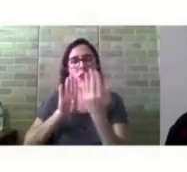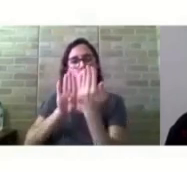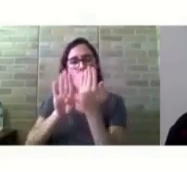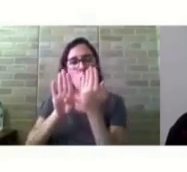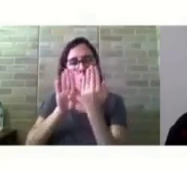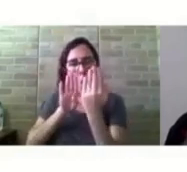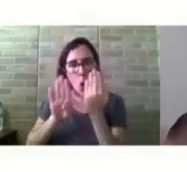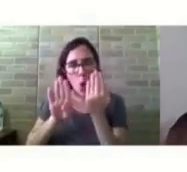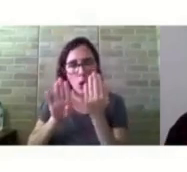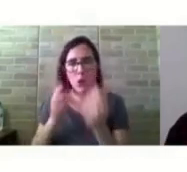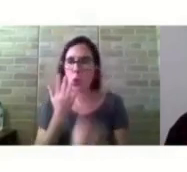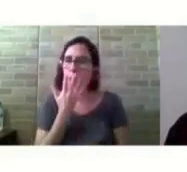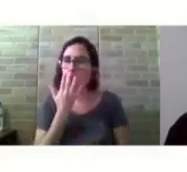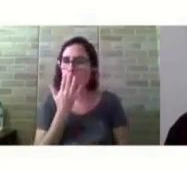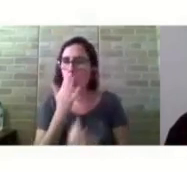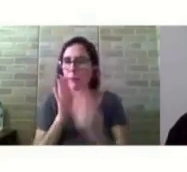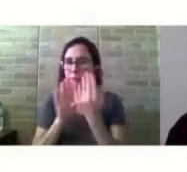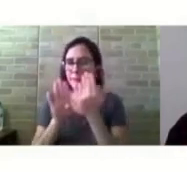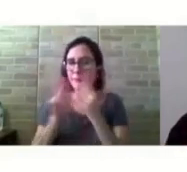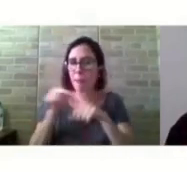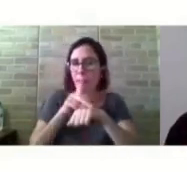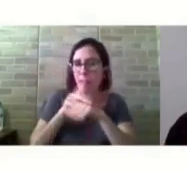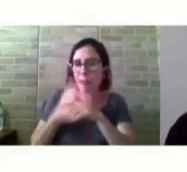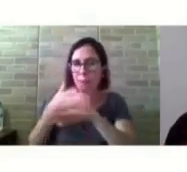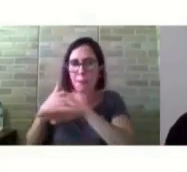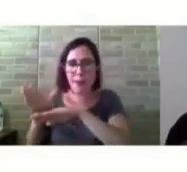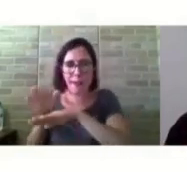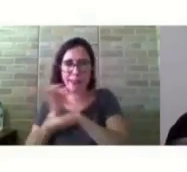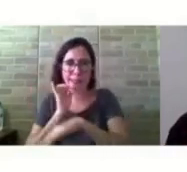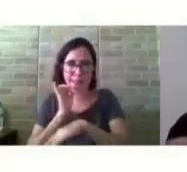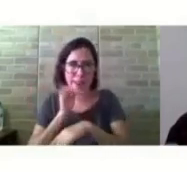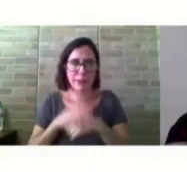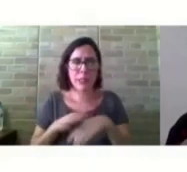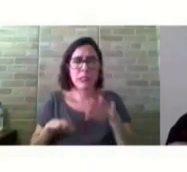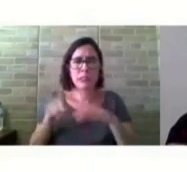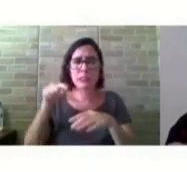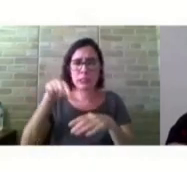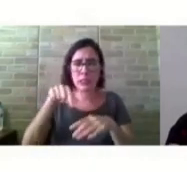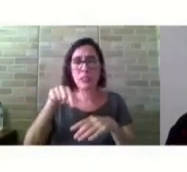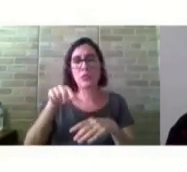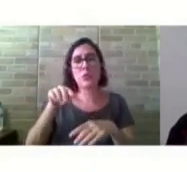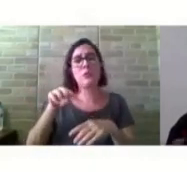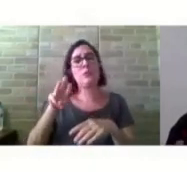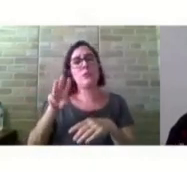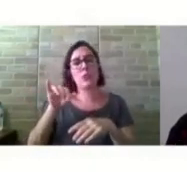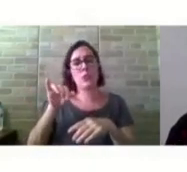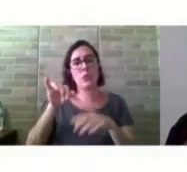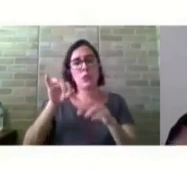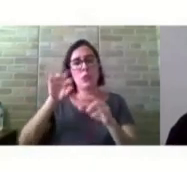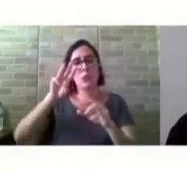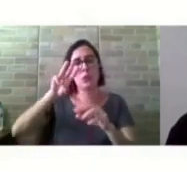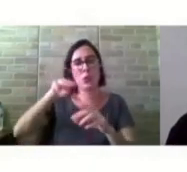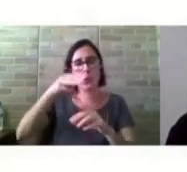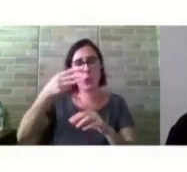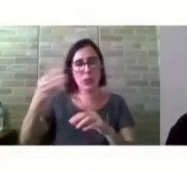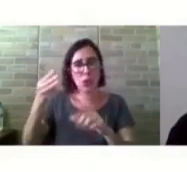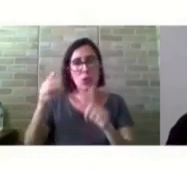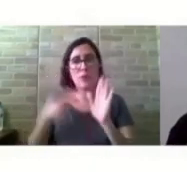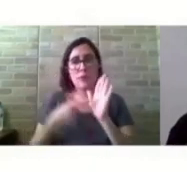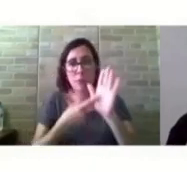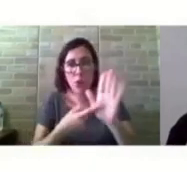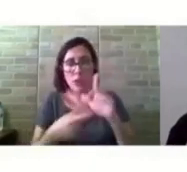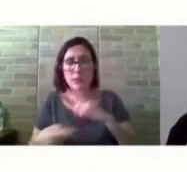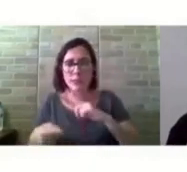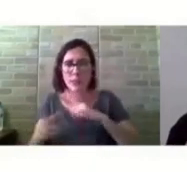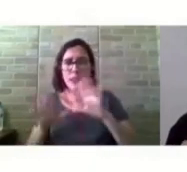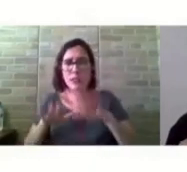Então, por exemplo, no próprio Windows, você pode estar optando para alterar esse contraste da